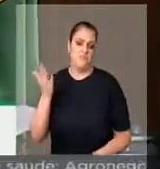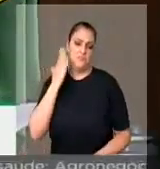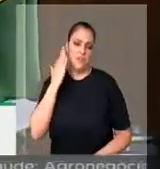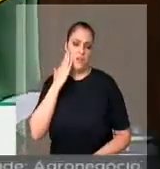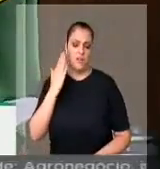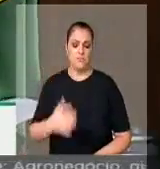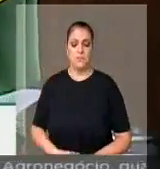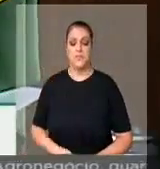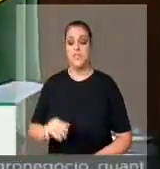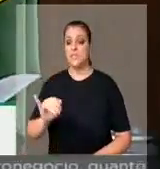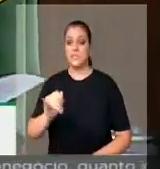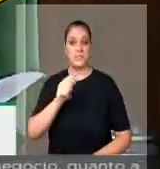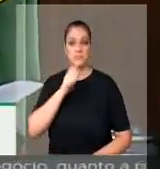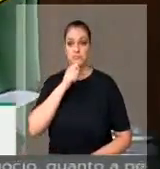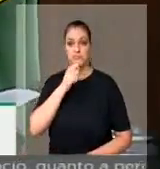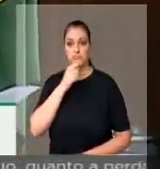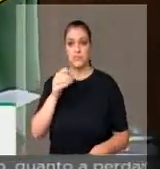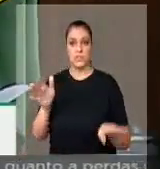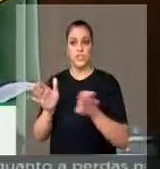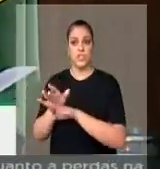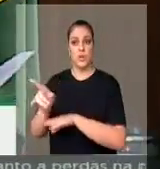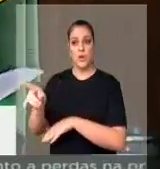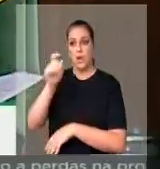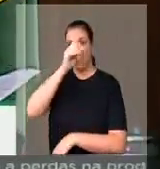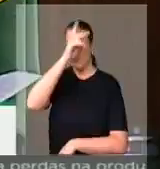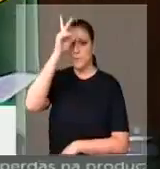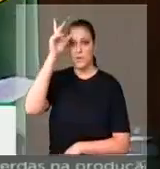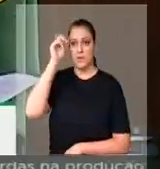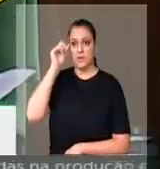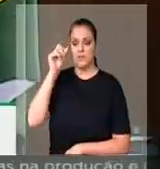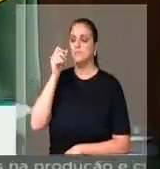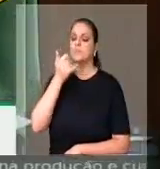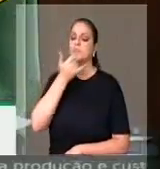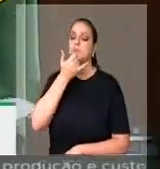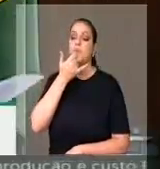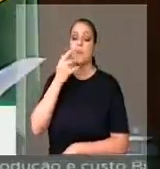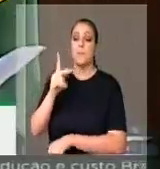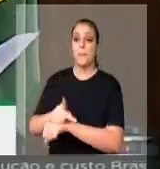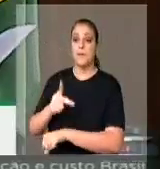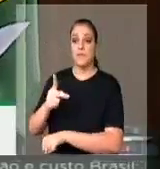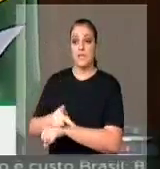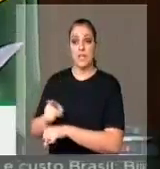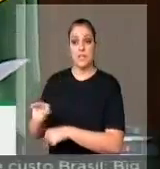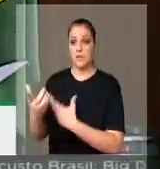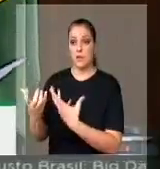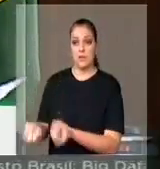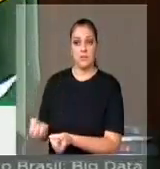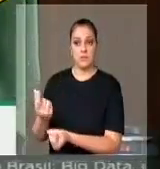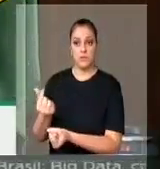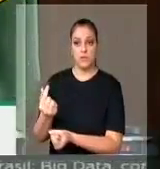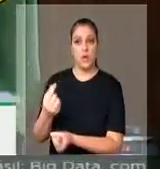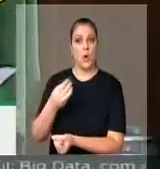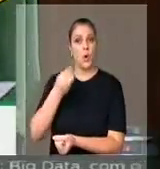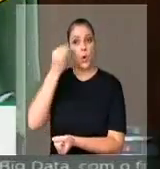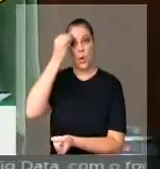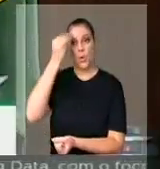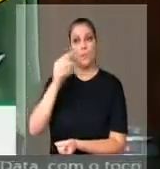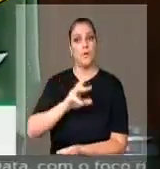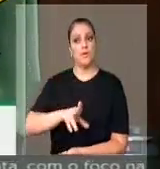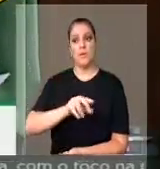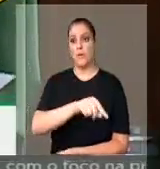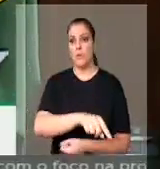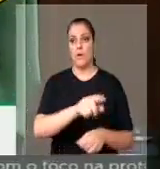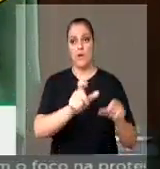não chegou nos cofres da Previdência, não é culpa do agricultor, é culpa de quem não recolheu. E, portanto, eu queria perguntar aqui